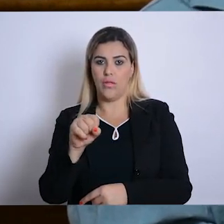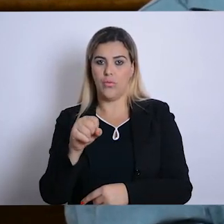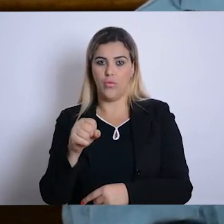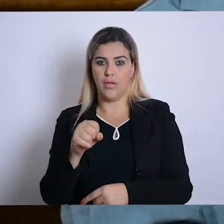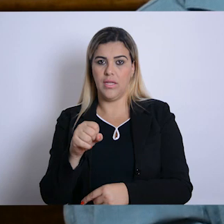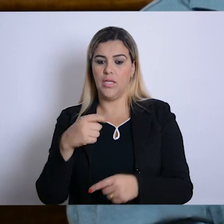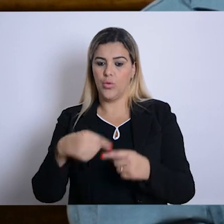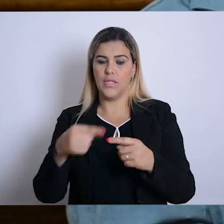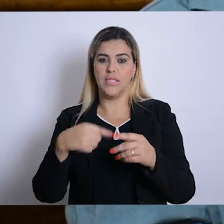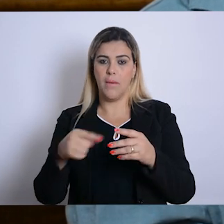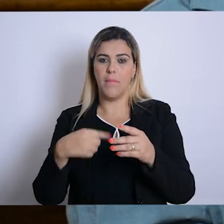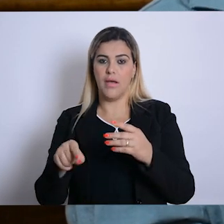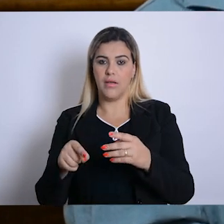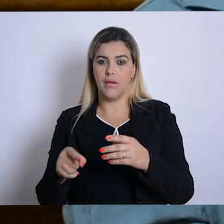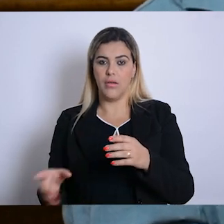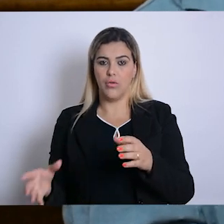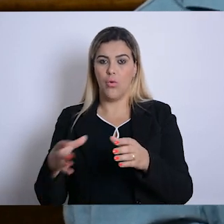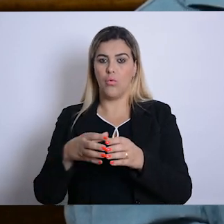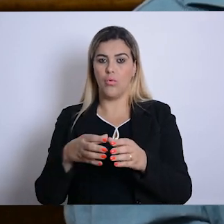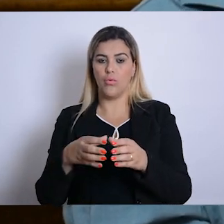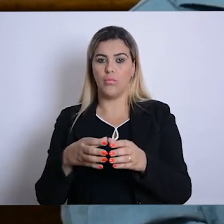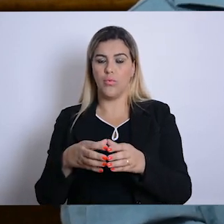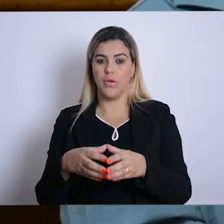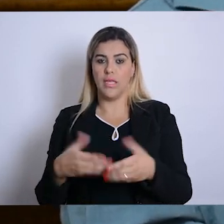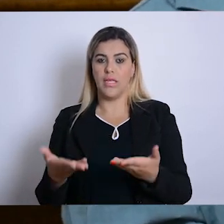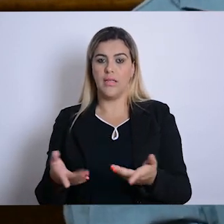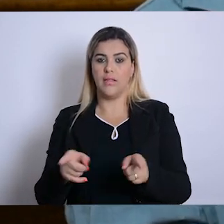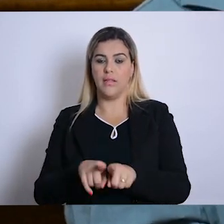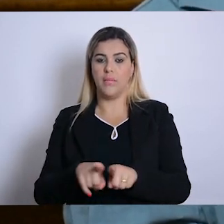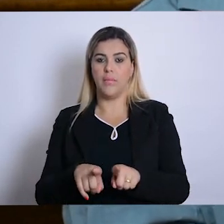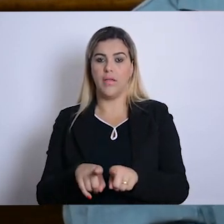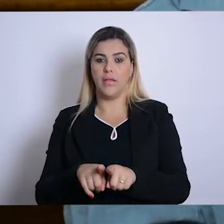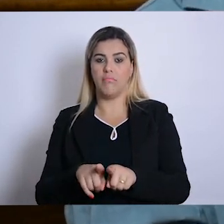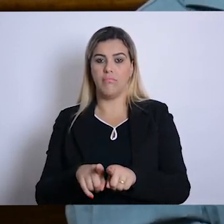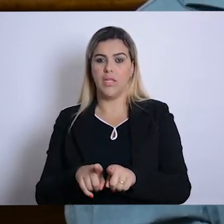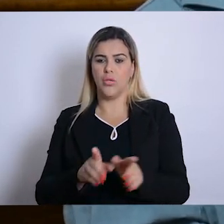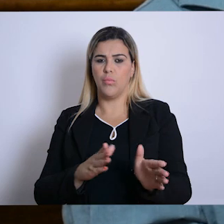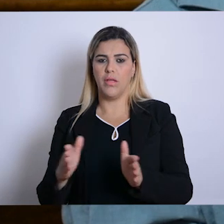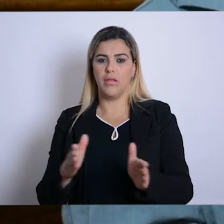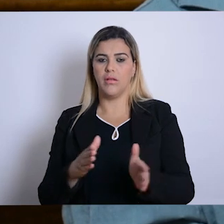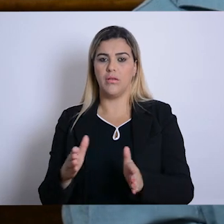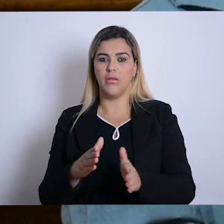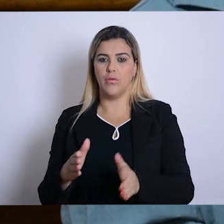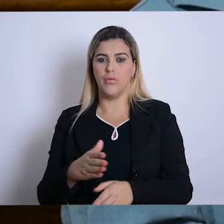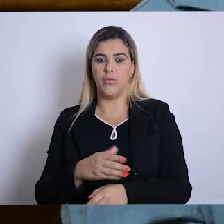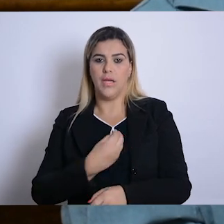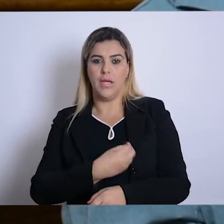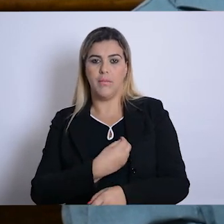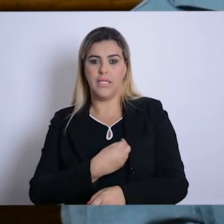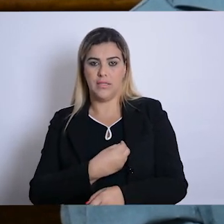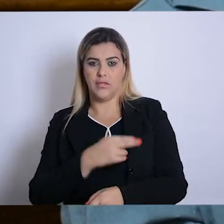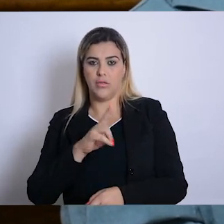com a formação do nosso grupo, e também, durante um determinado período, com a presença ainda do professor Rui, a